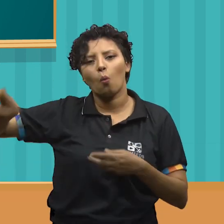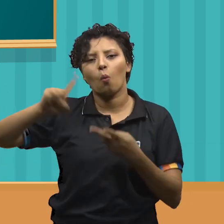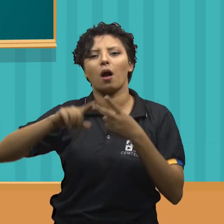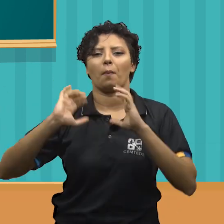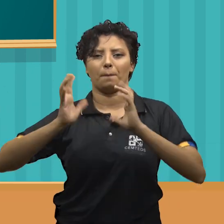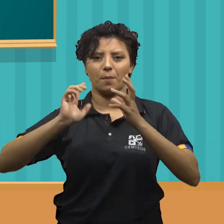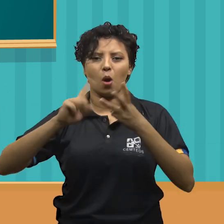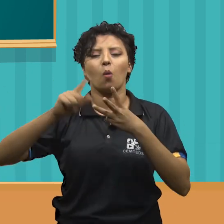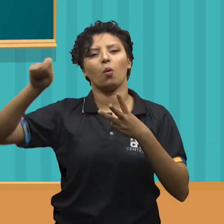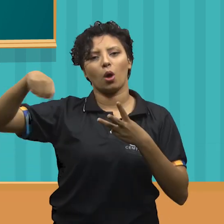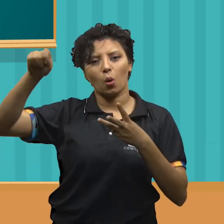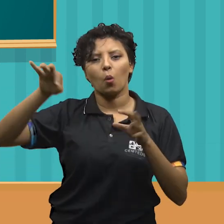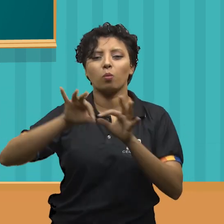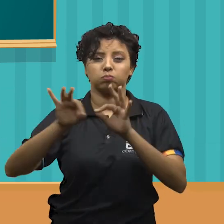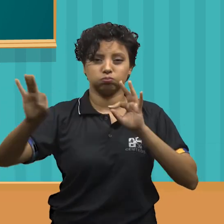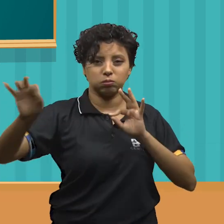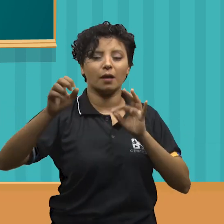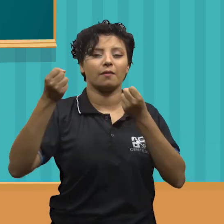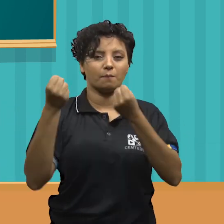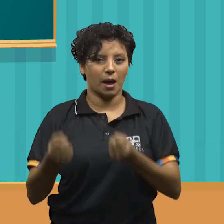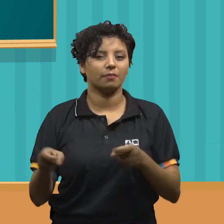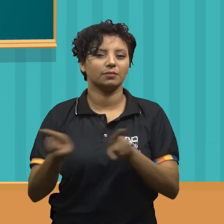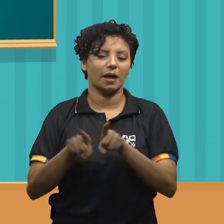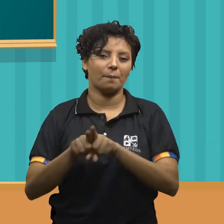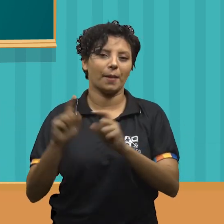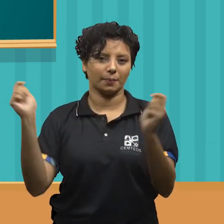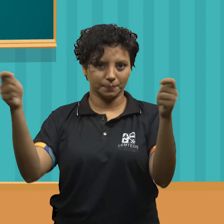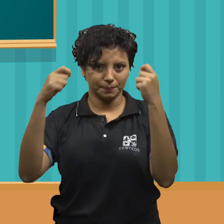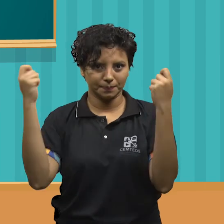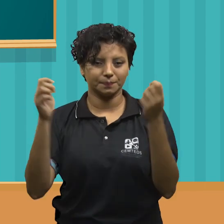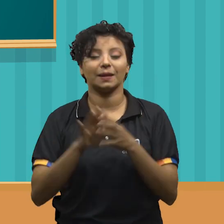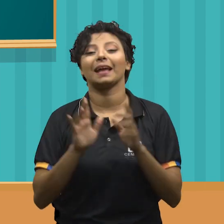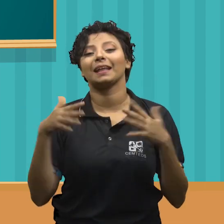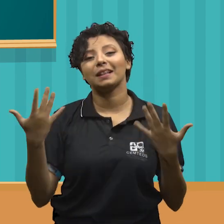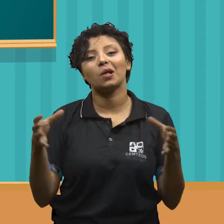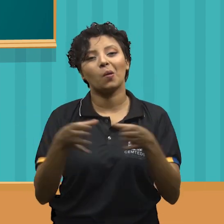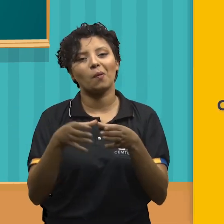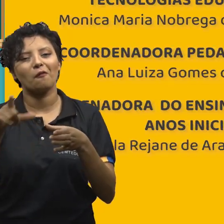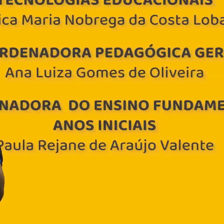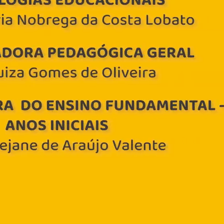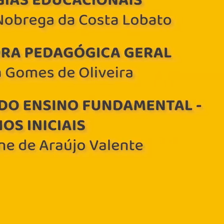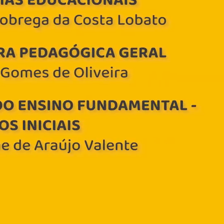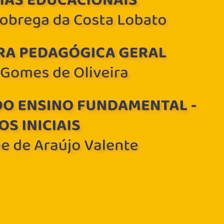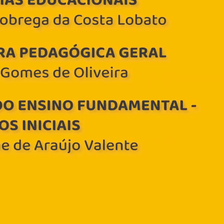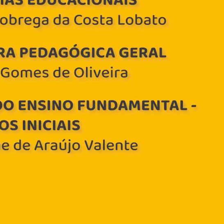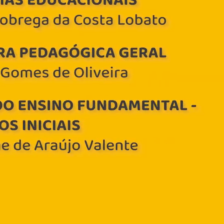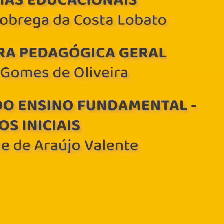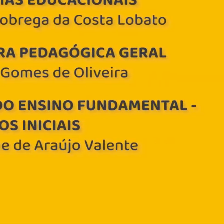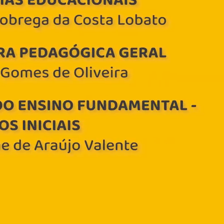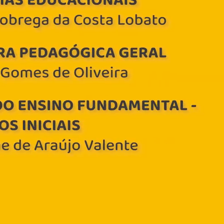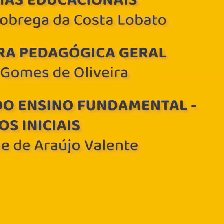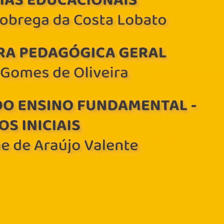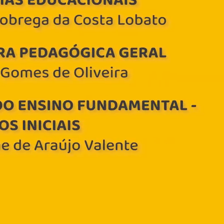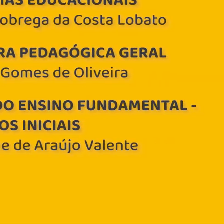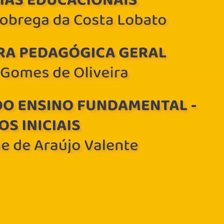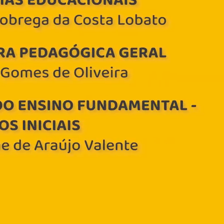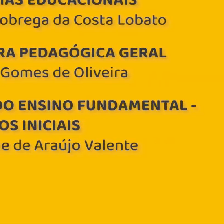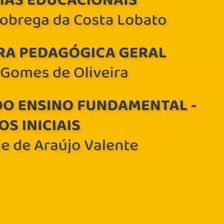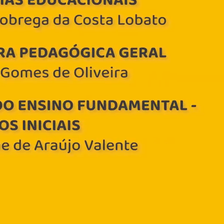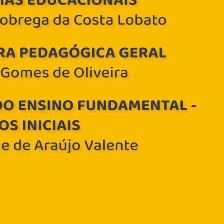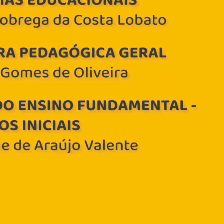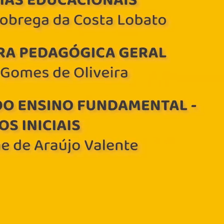O arco, a bola, a coda, massas e fitas. Então, turma, vira que para ser um ginasta requer muito treino,